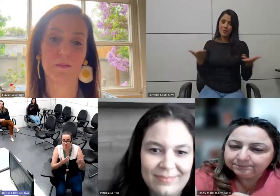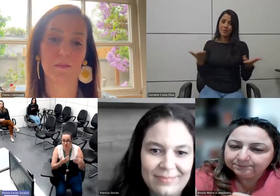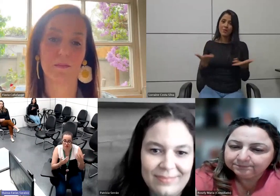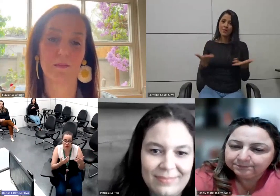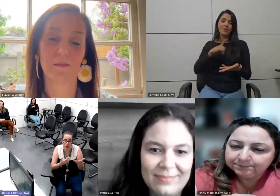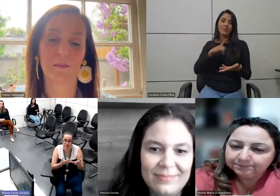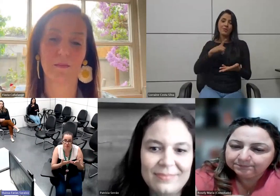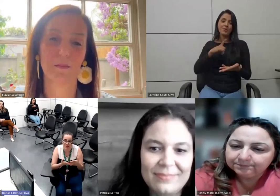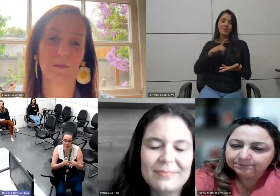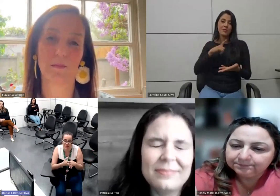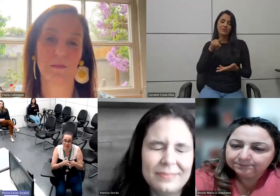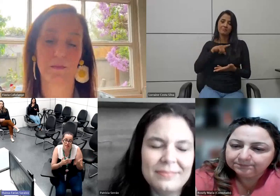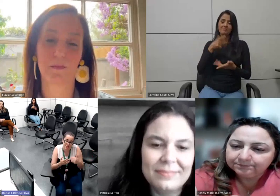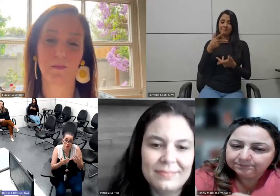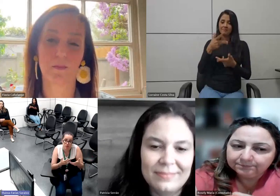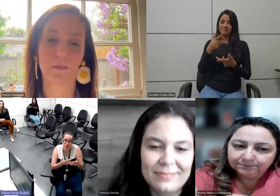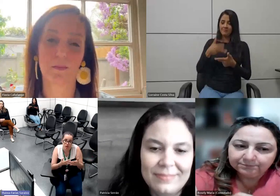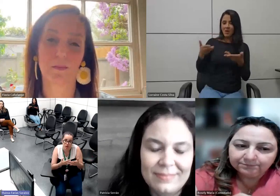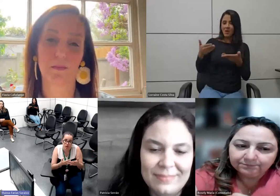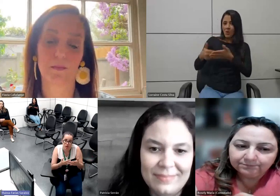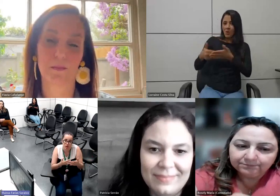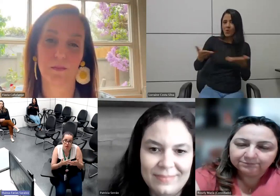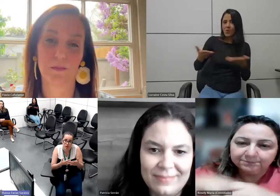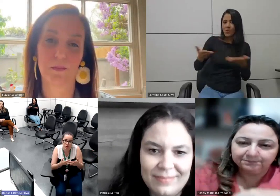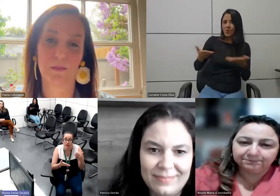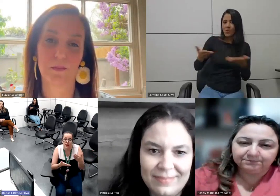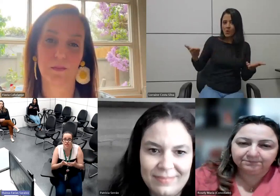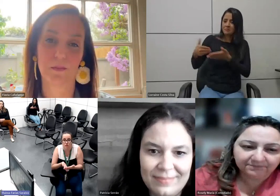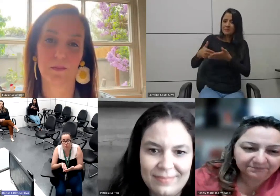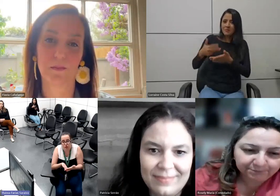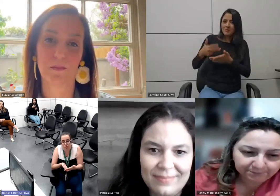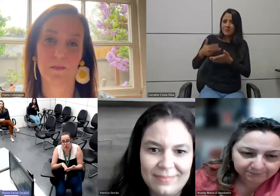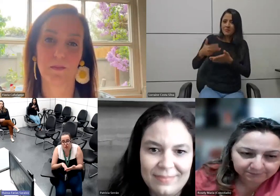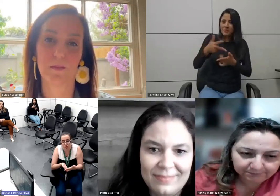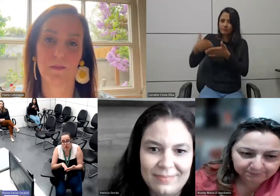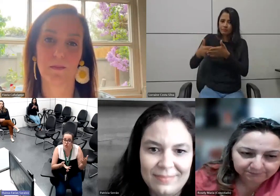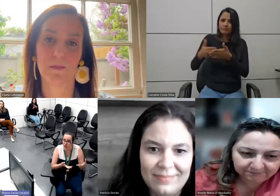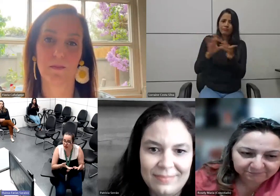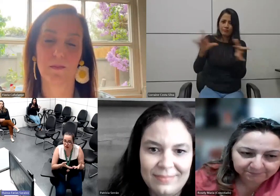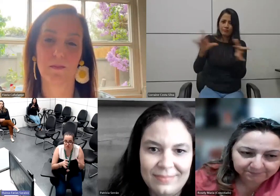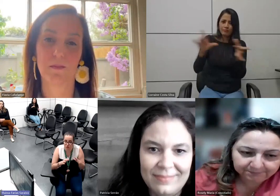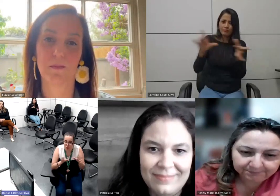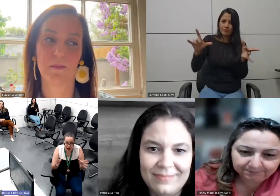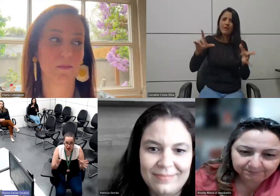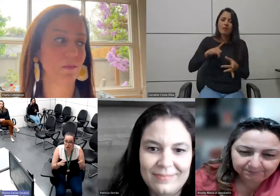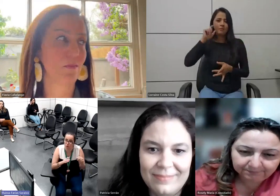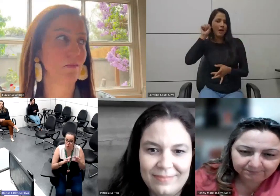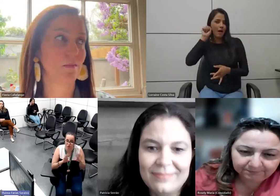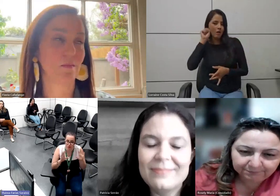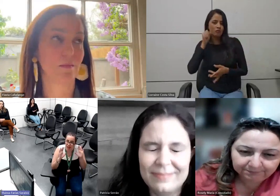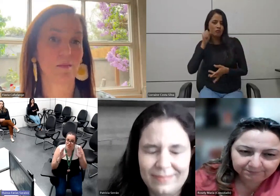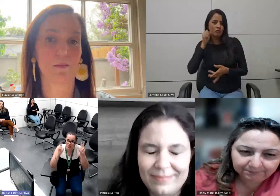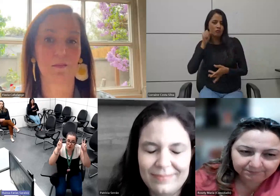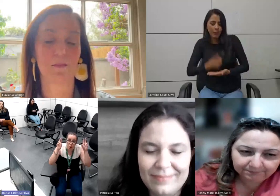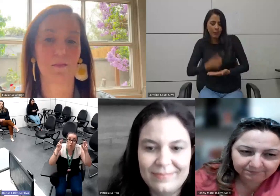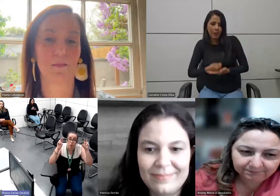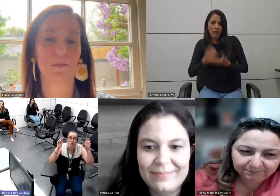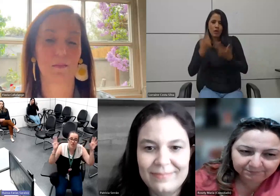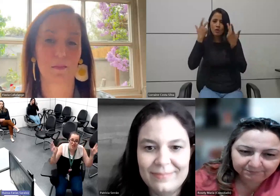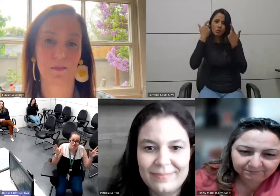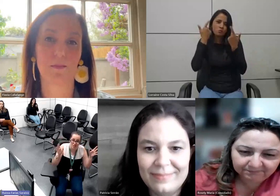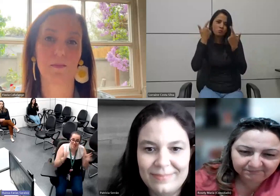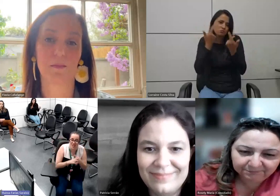essas temporadas mais recentes esses episódios mais recentes eles estão disponíveis tanto em áudio normal como um podcast